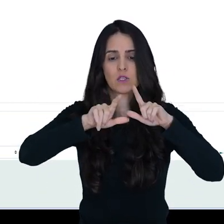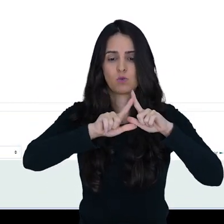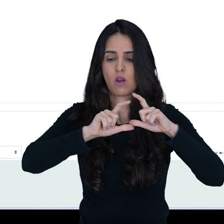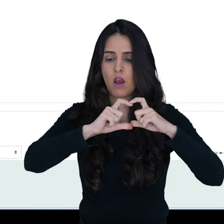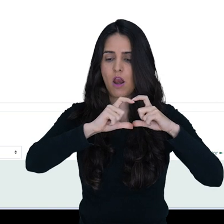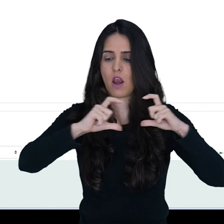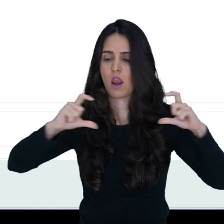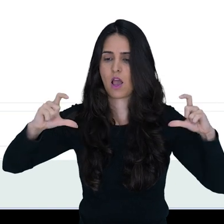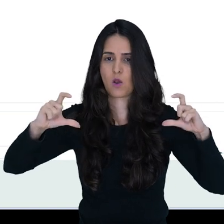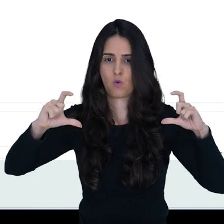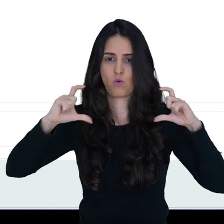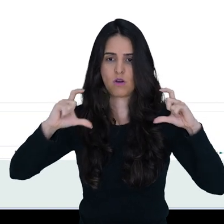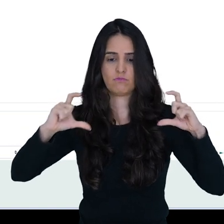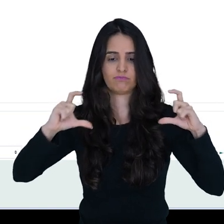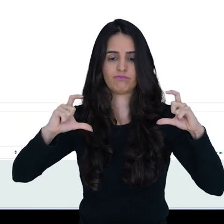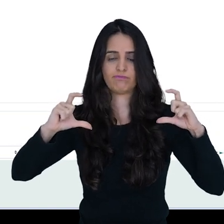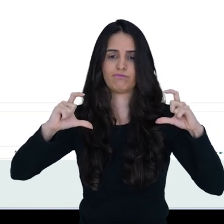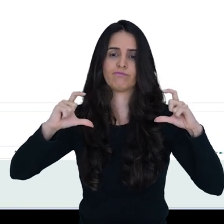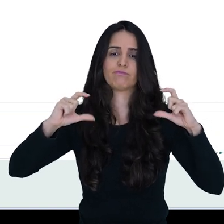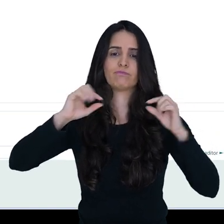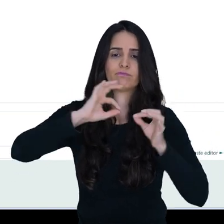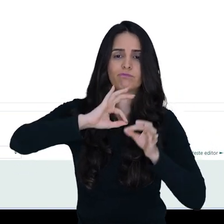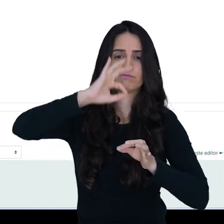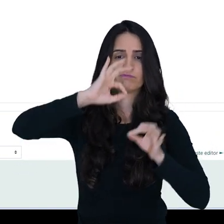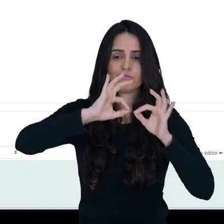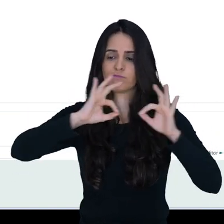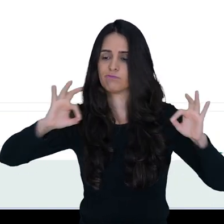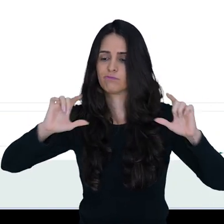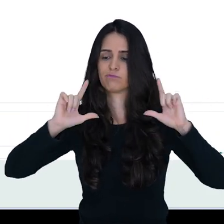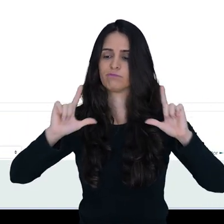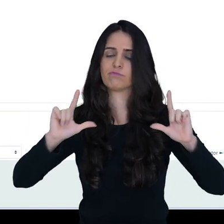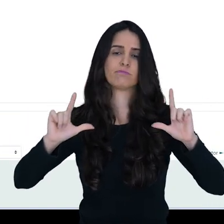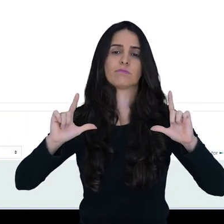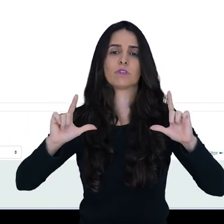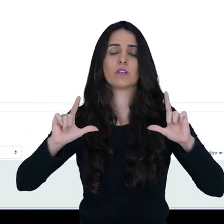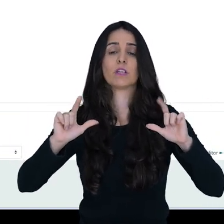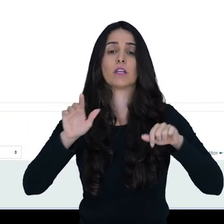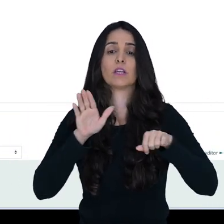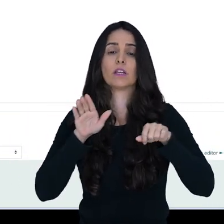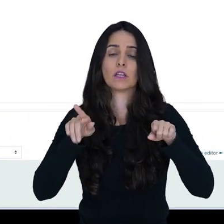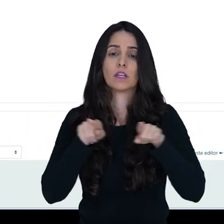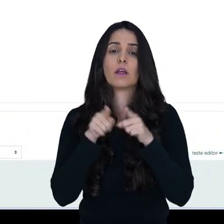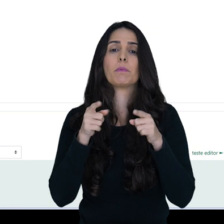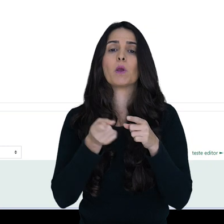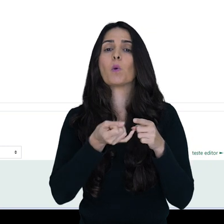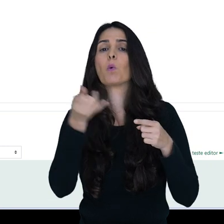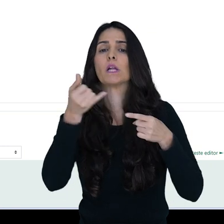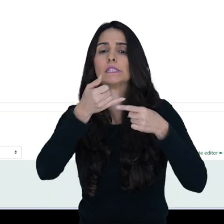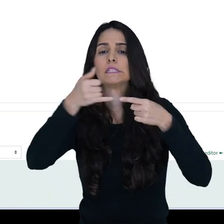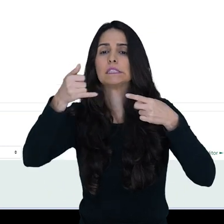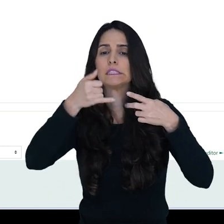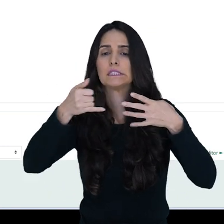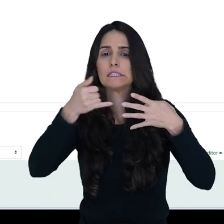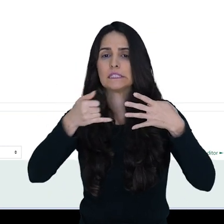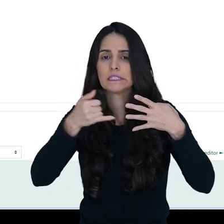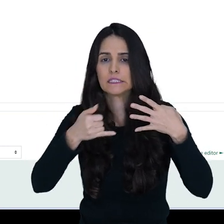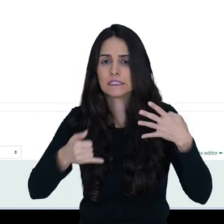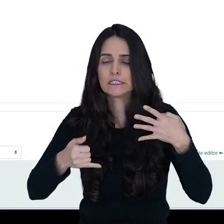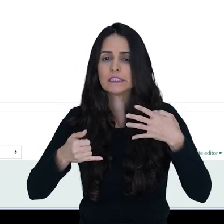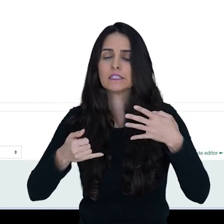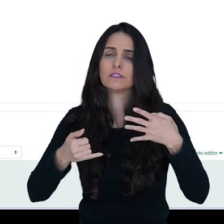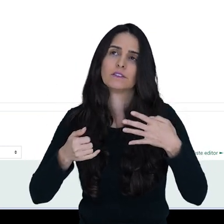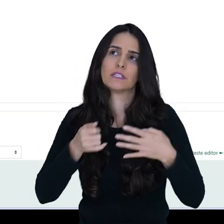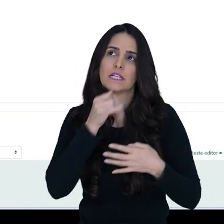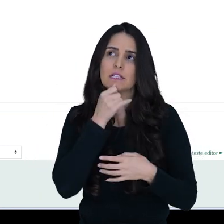escolher aqui a largura dessa caixa de texto. Eu posso escolher o número